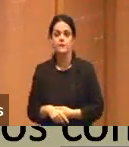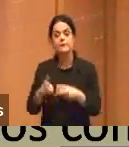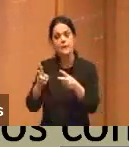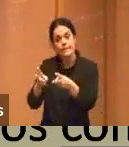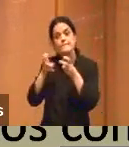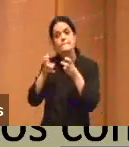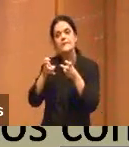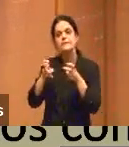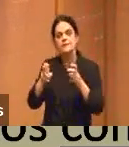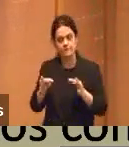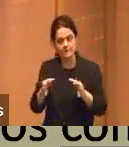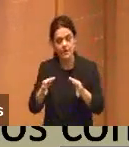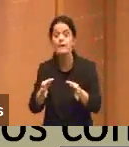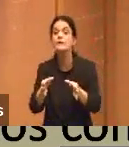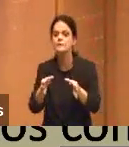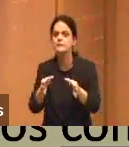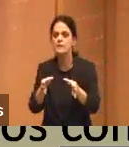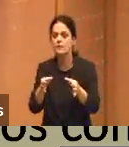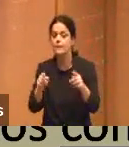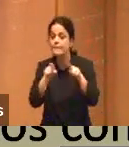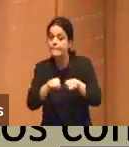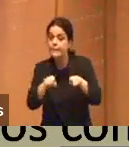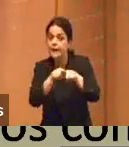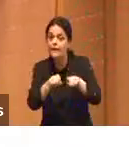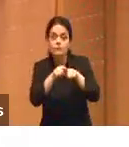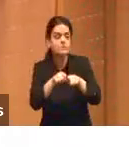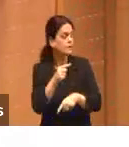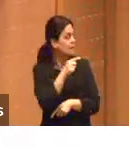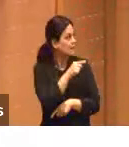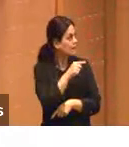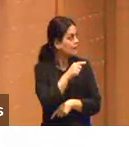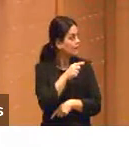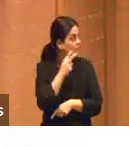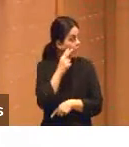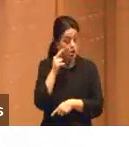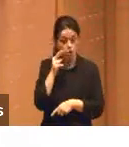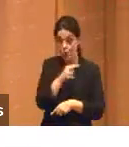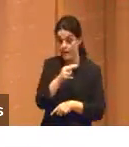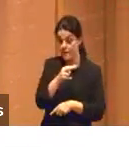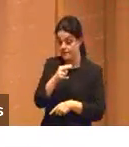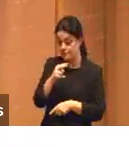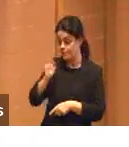a a minha cara quando eu percebo que o chat GPT pode fazer meu trabalho por mim,